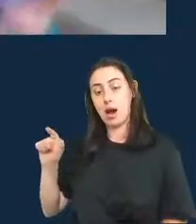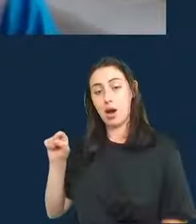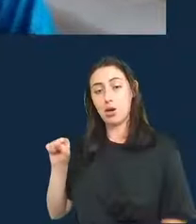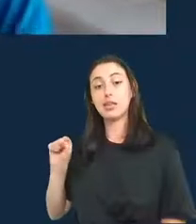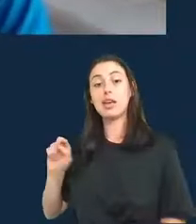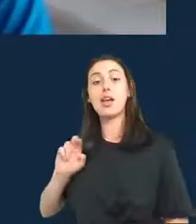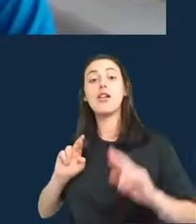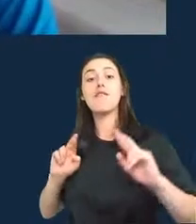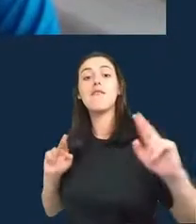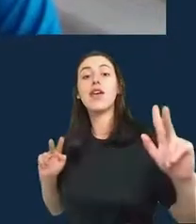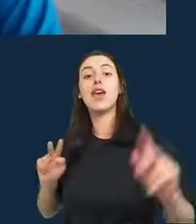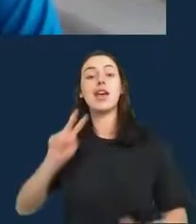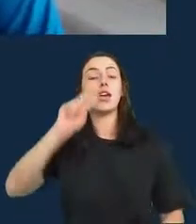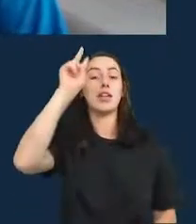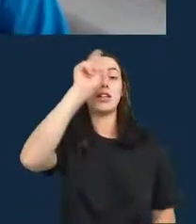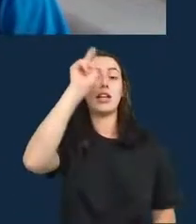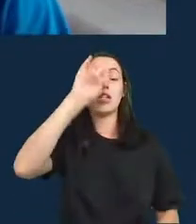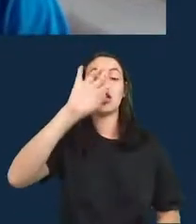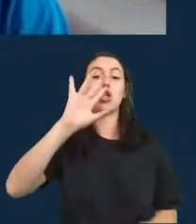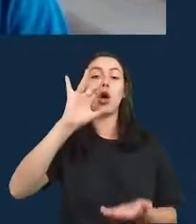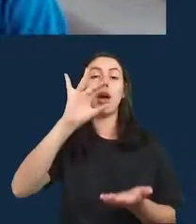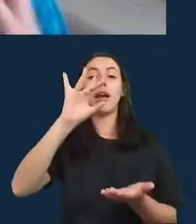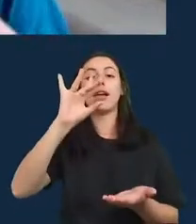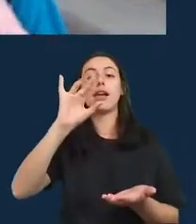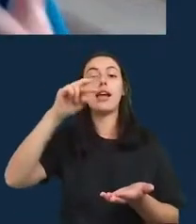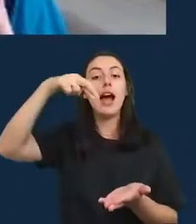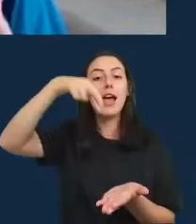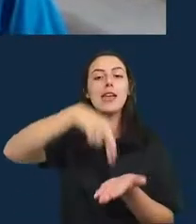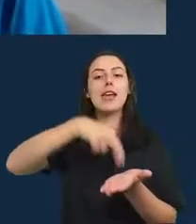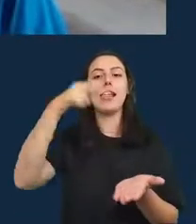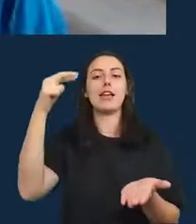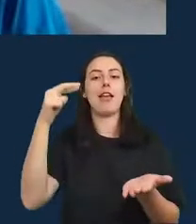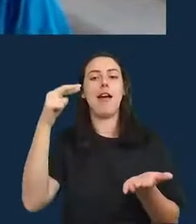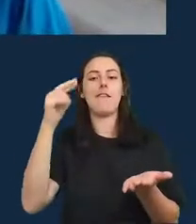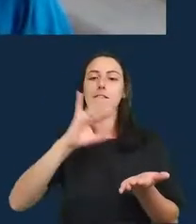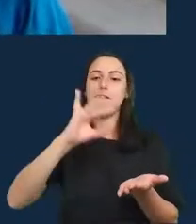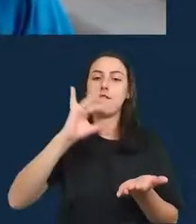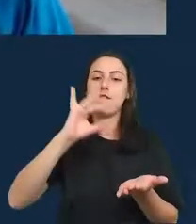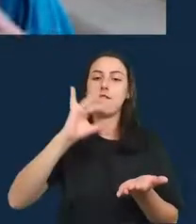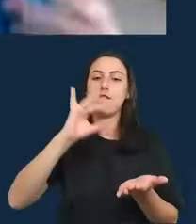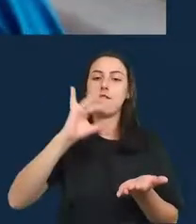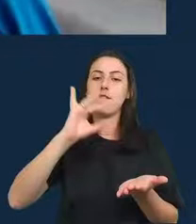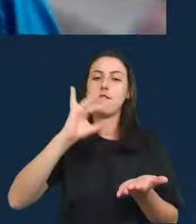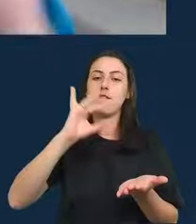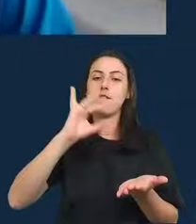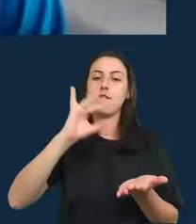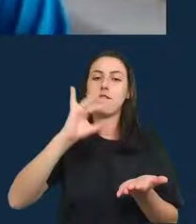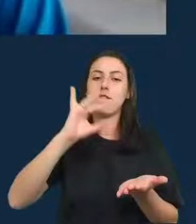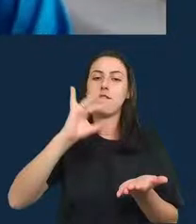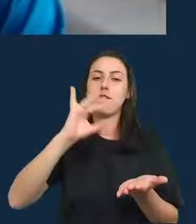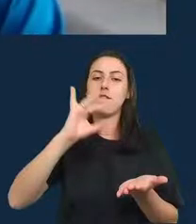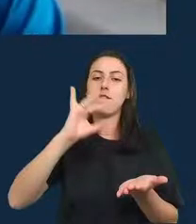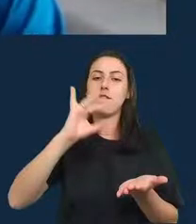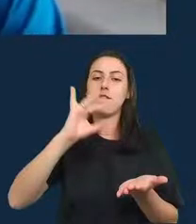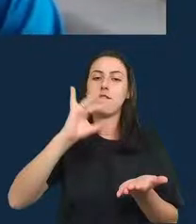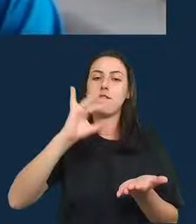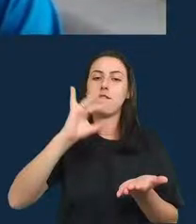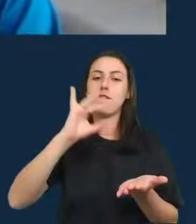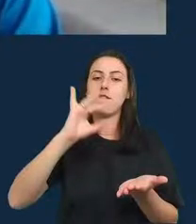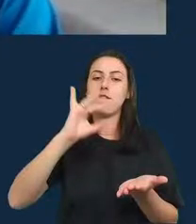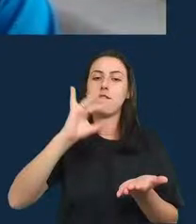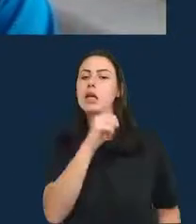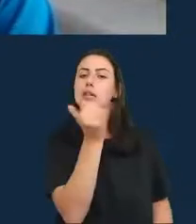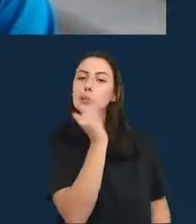vezes as mortes levam muito tempo para serem contadas num país porque tem que ser verificadas e tal, mas